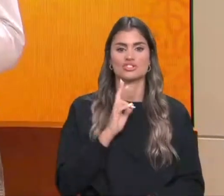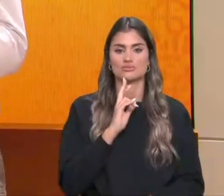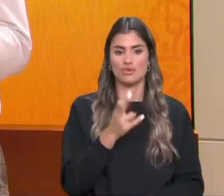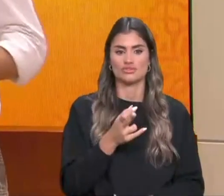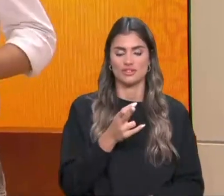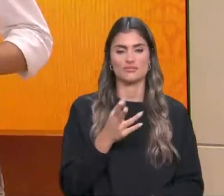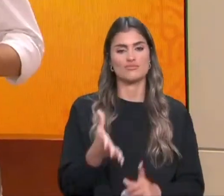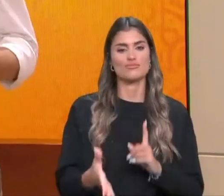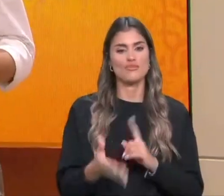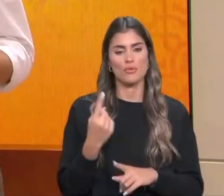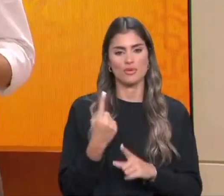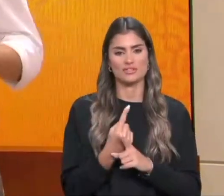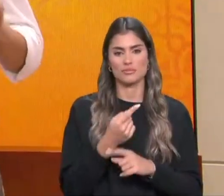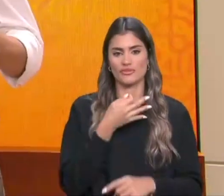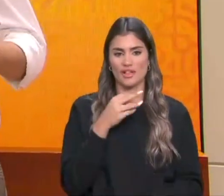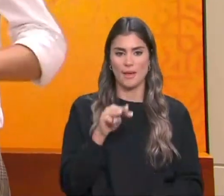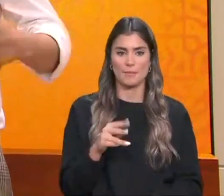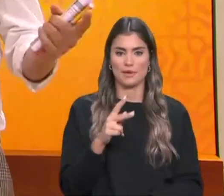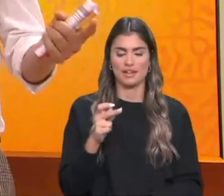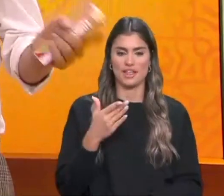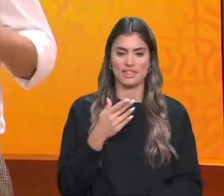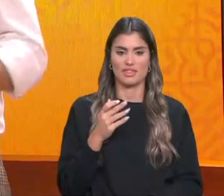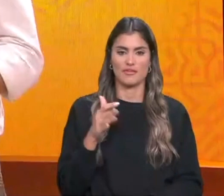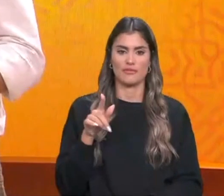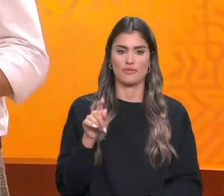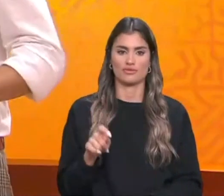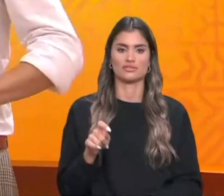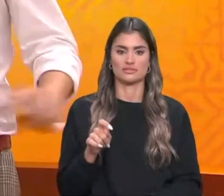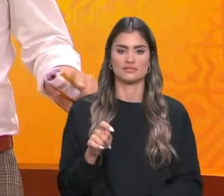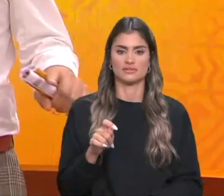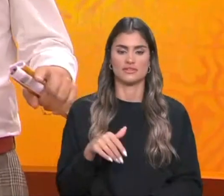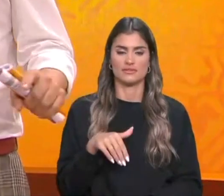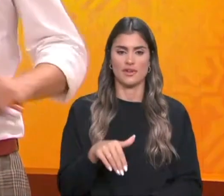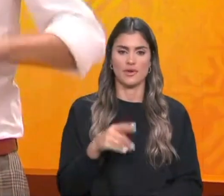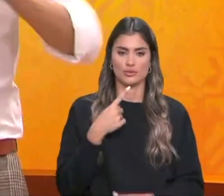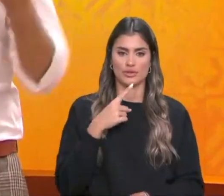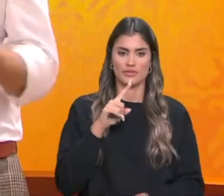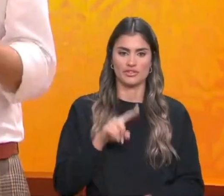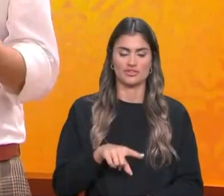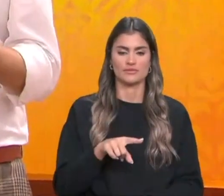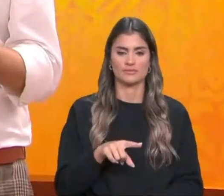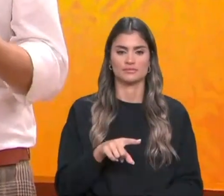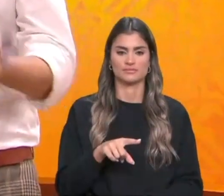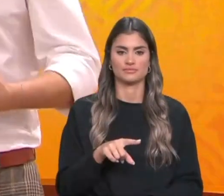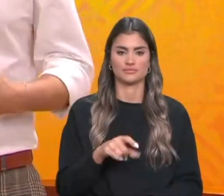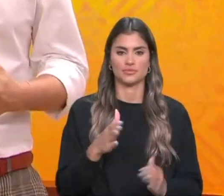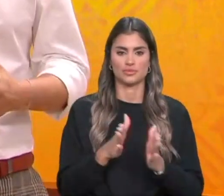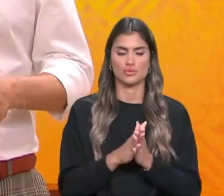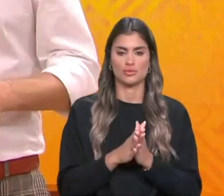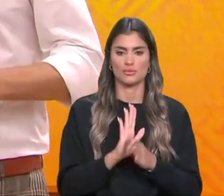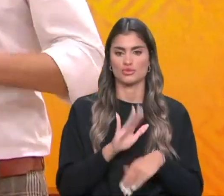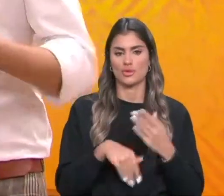falar da Maria da Fonte, até porque ela deu a preta. Não agora, mas há muito tempo. Mas vai ser recuperada e vai estar em grande. Mas é tudo misturado também com o